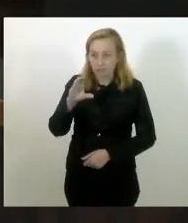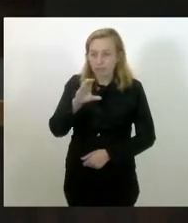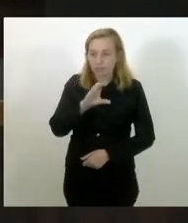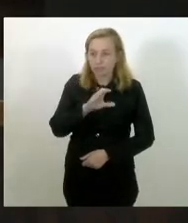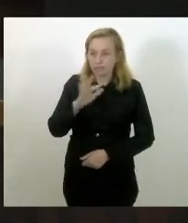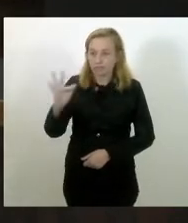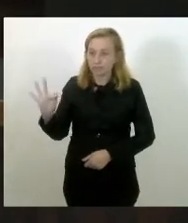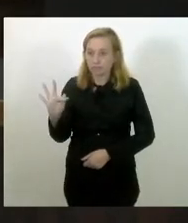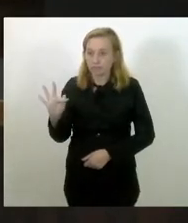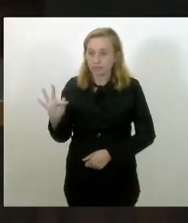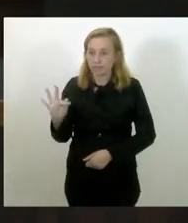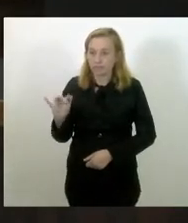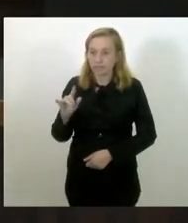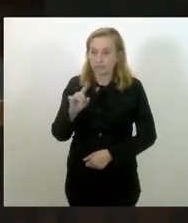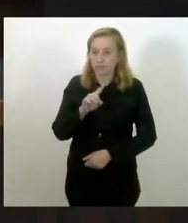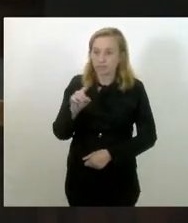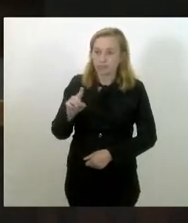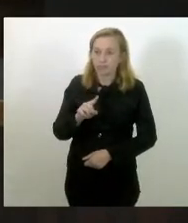Ela, então, o José também.